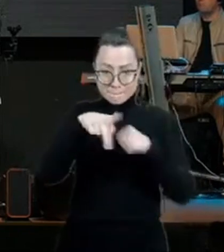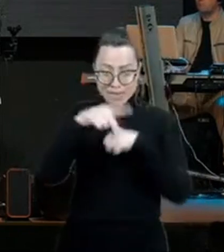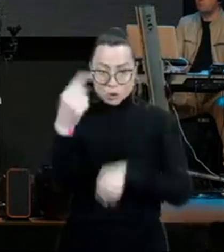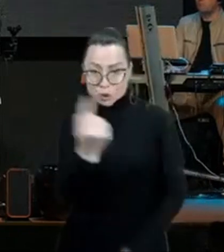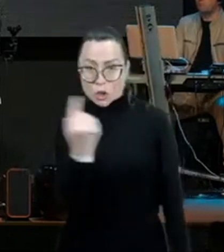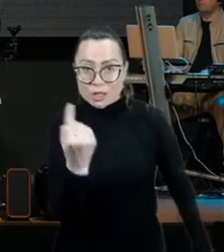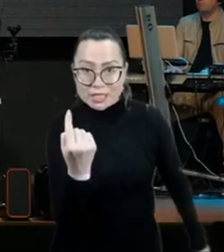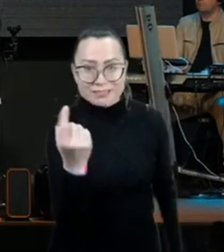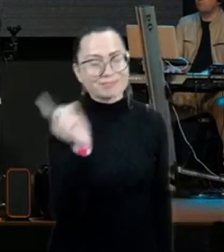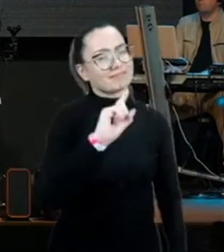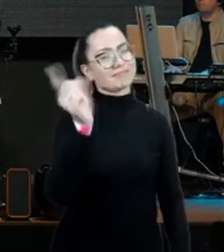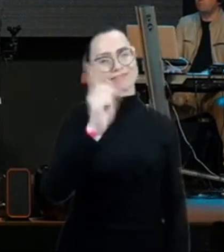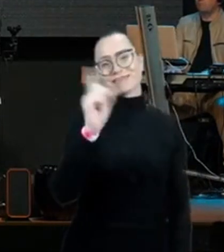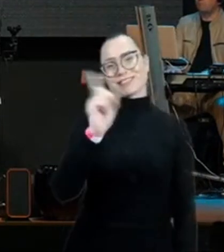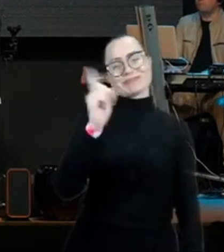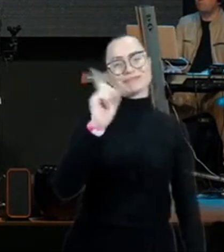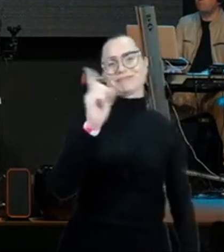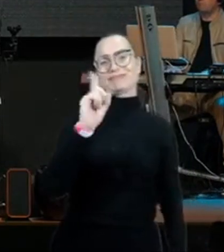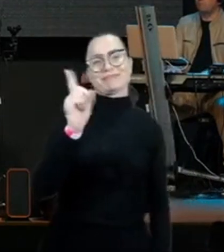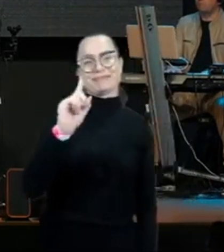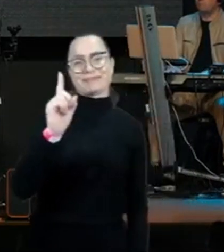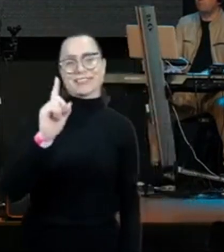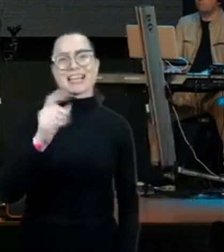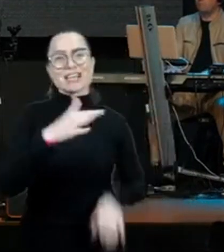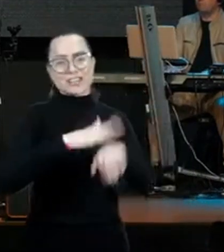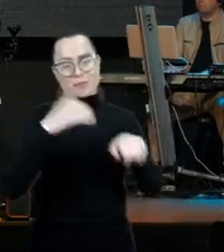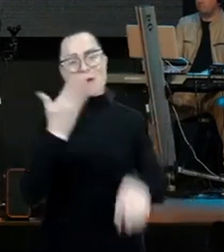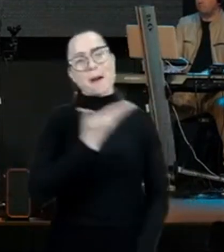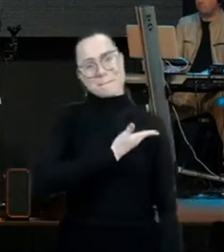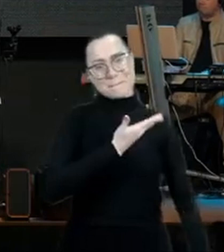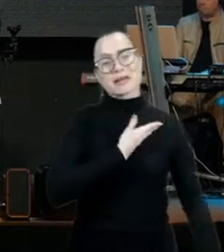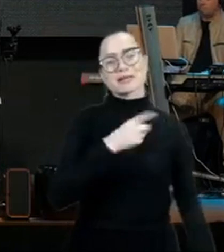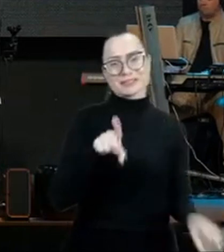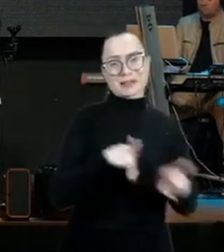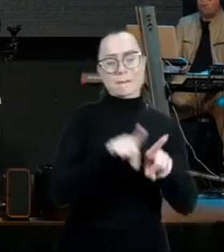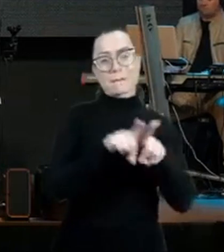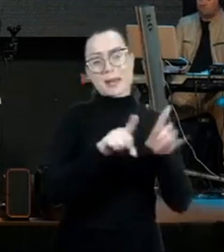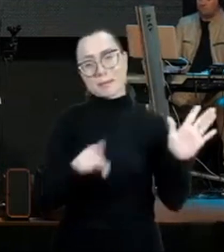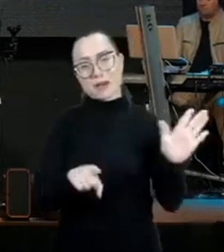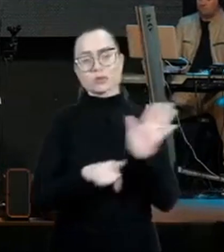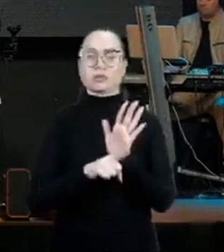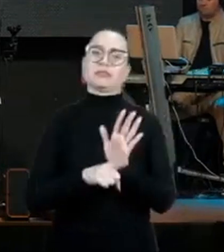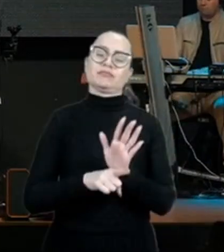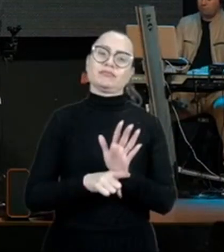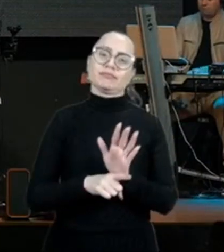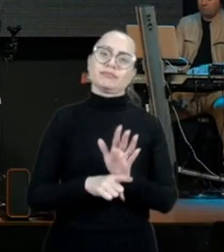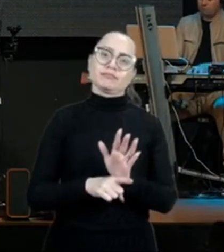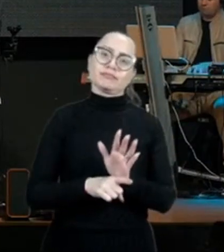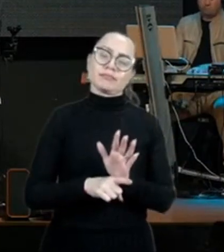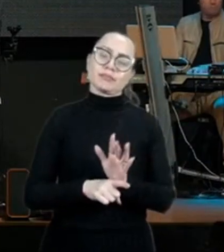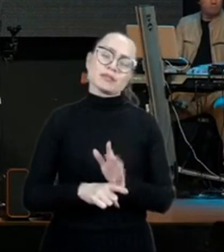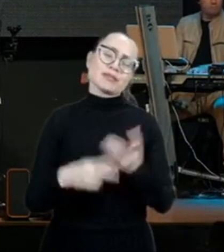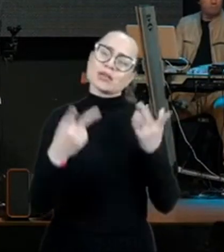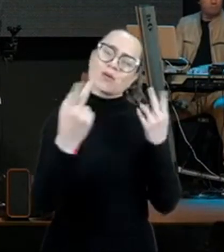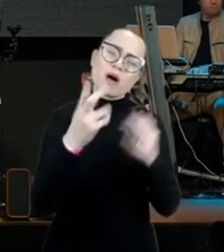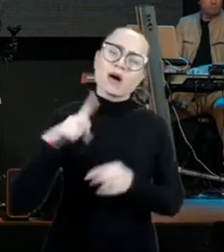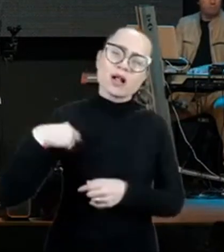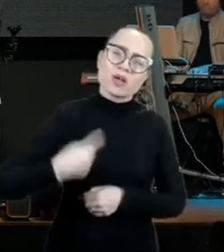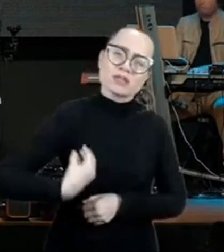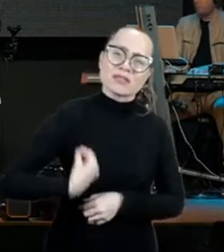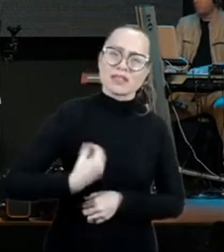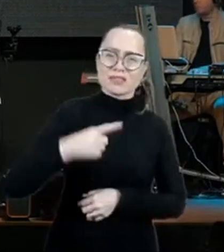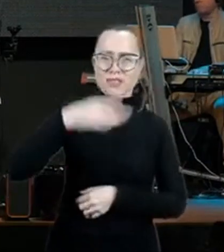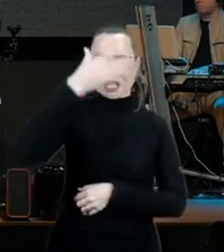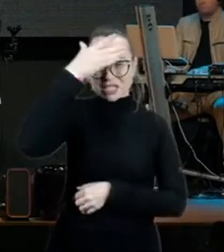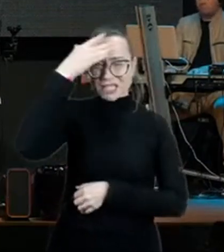desfrute, só não relaxe de ficar com Deus, não esqueça de adorá-lo, não esqueça de